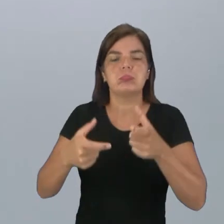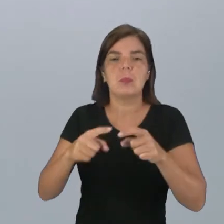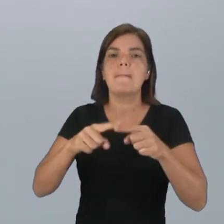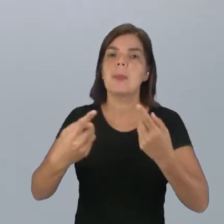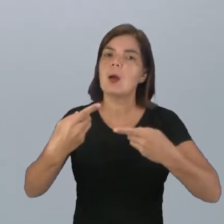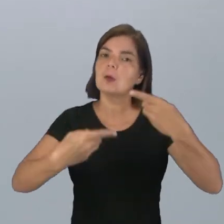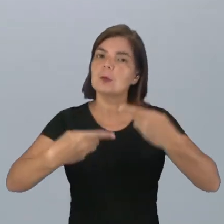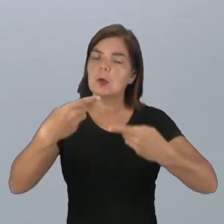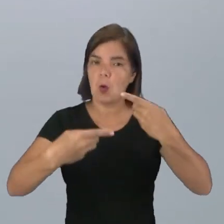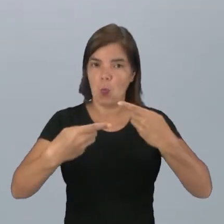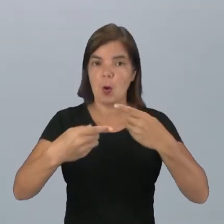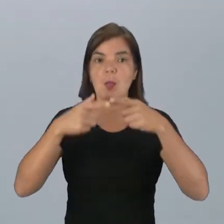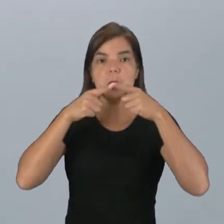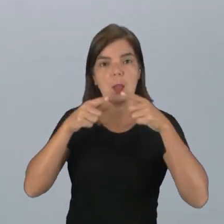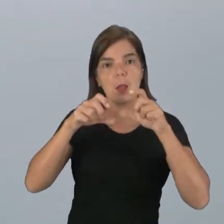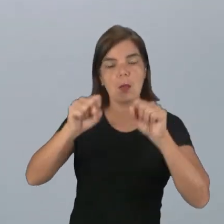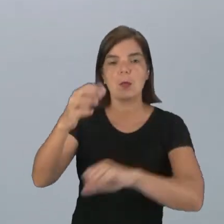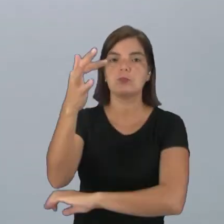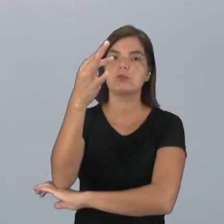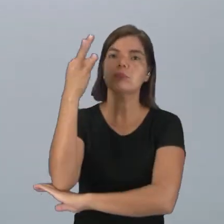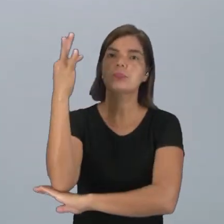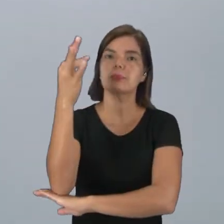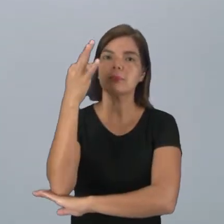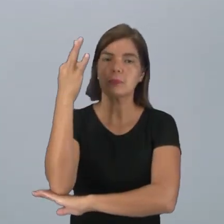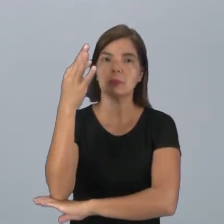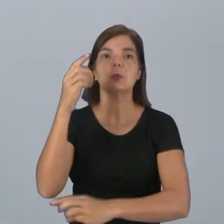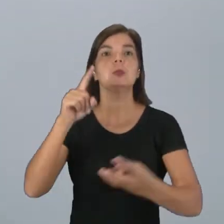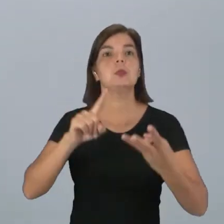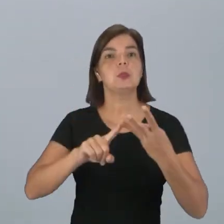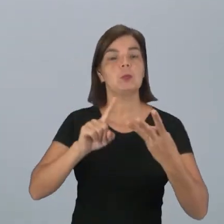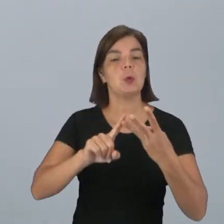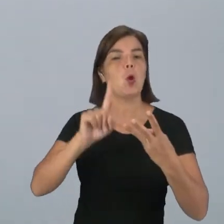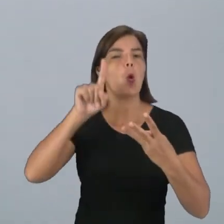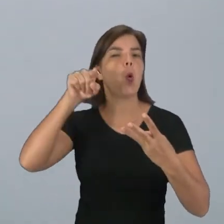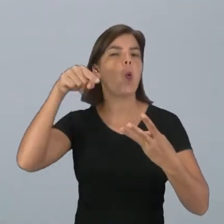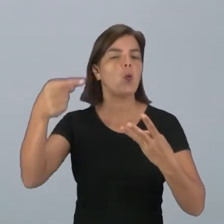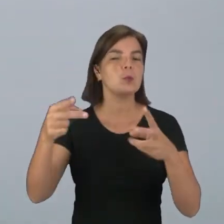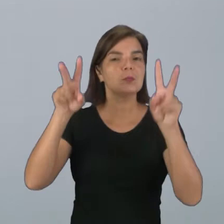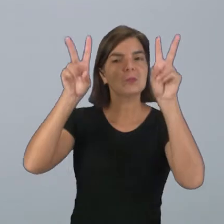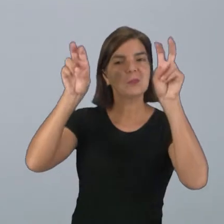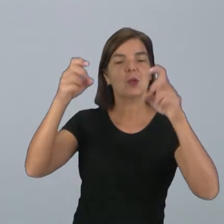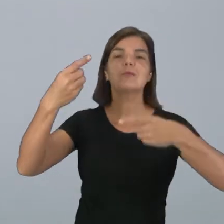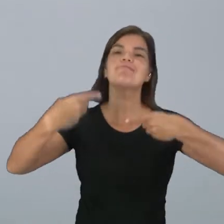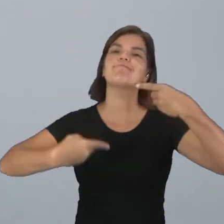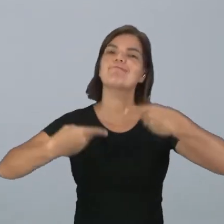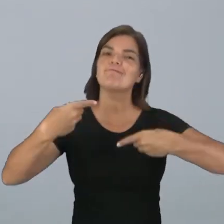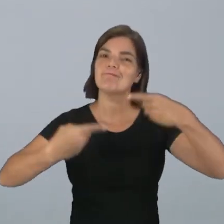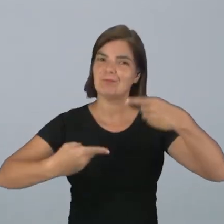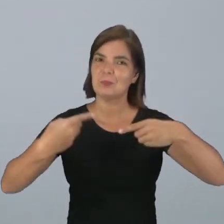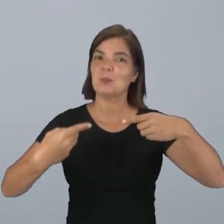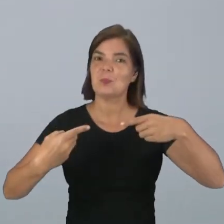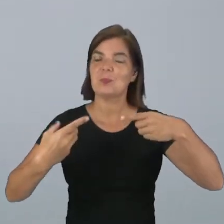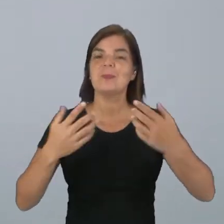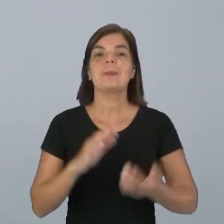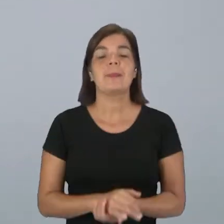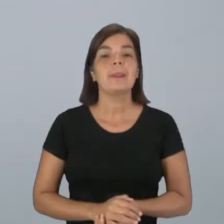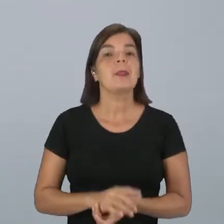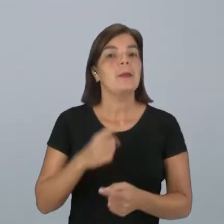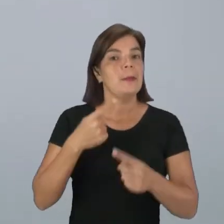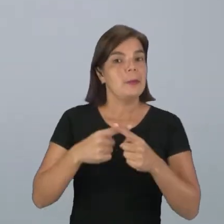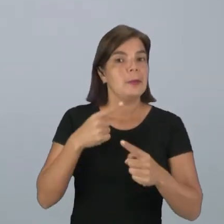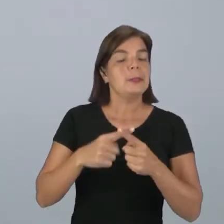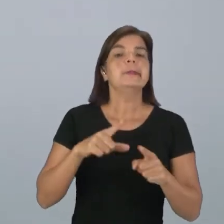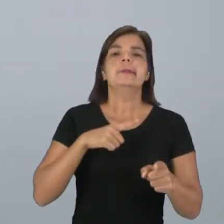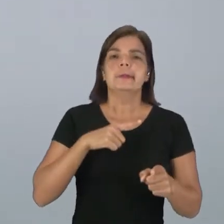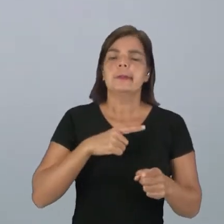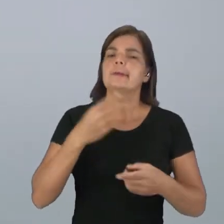debate predomina mais a linguagem formal. E o debate, a outra característica, se trata de questões polêmicas, questões